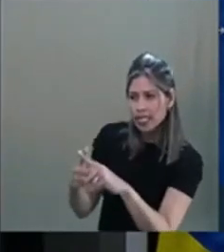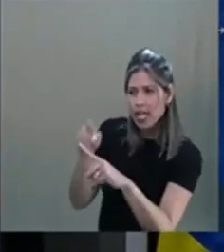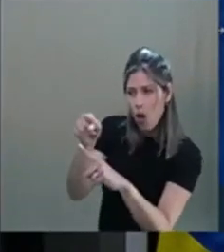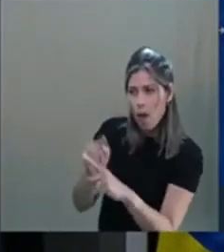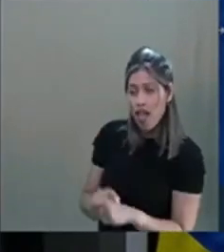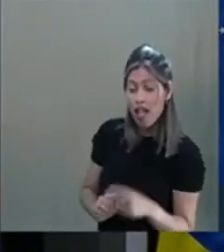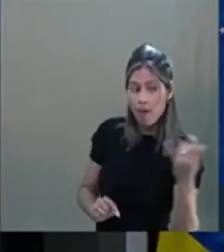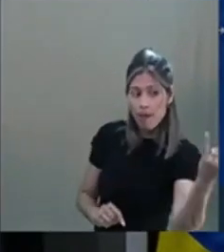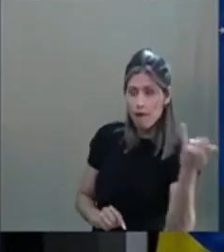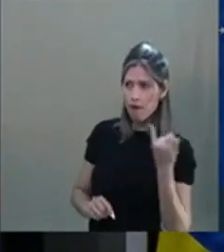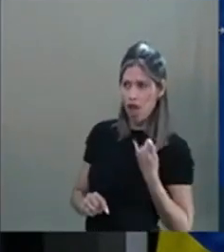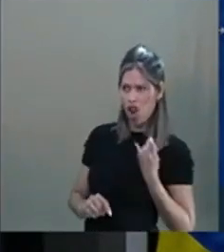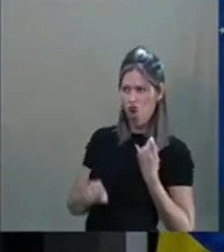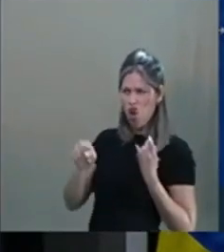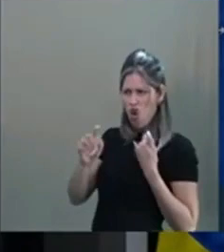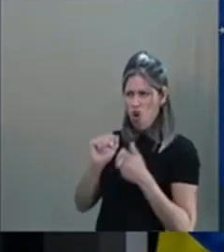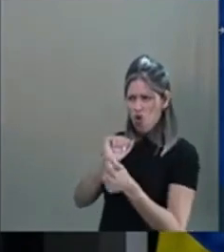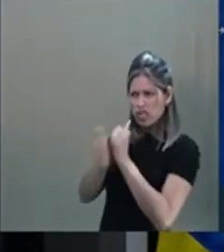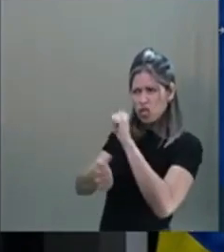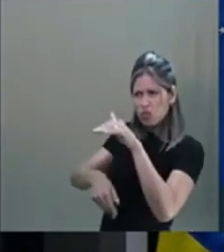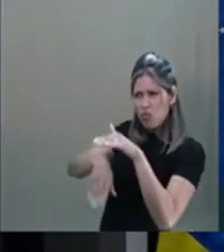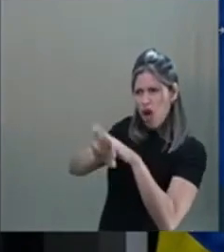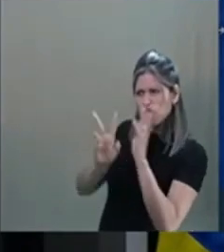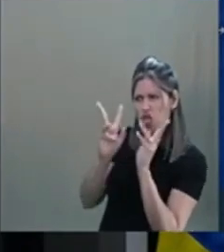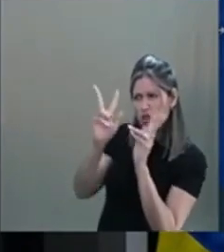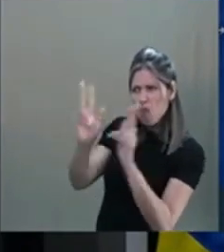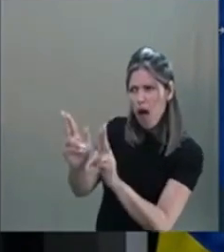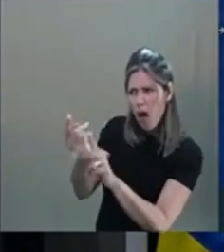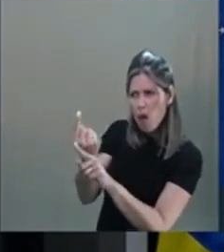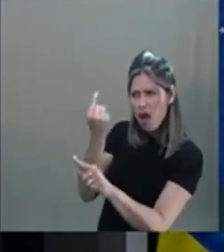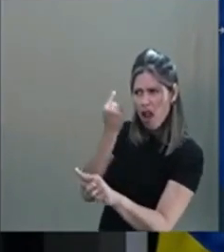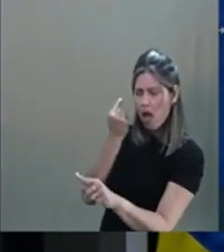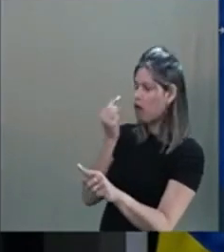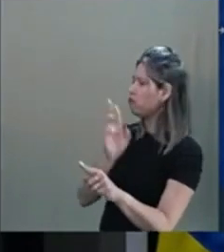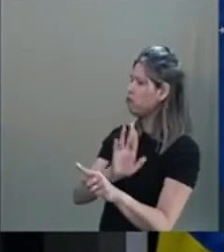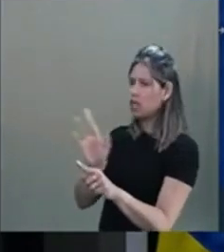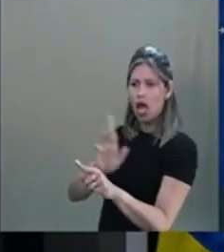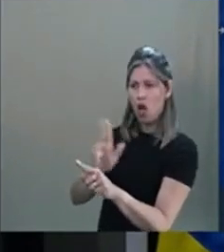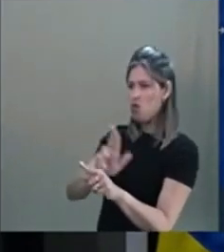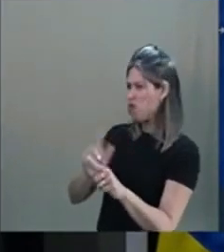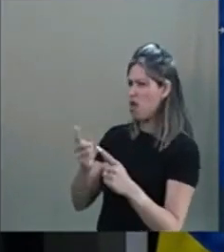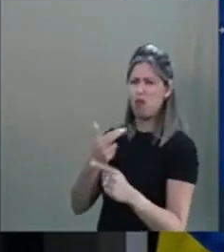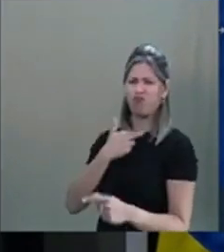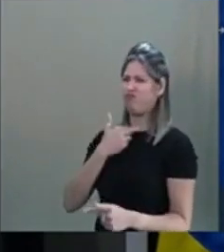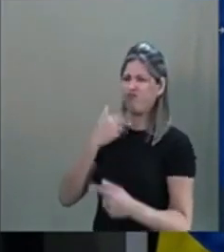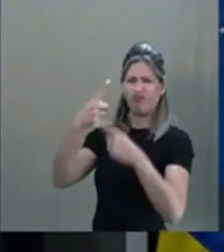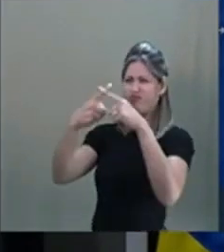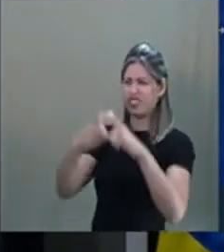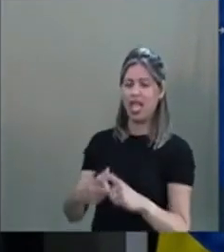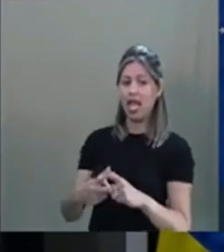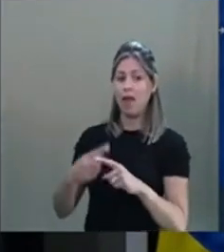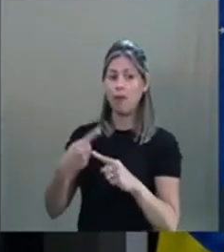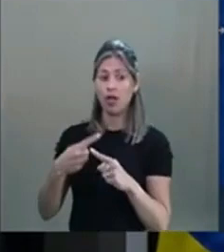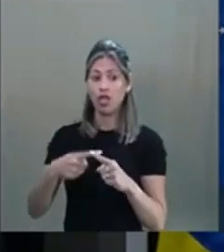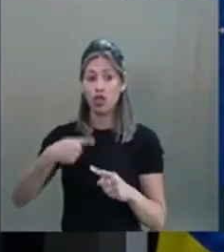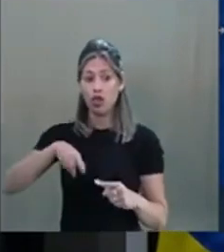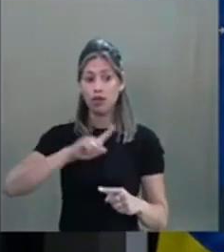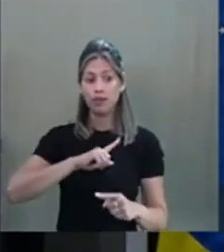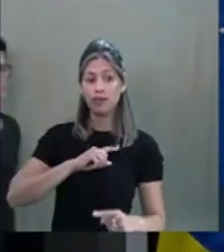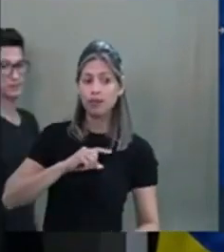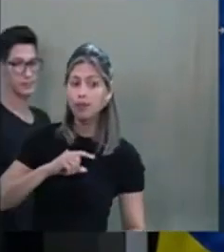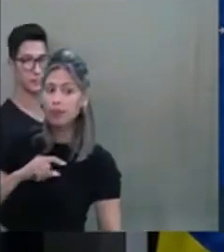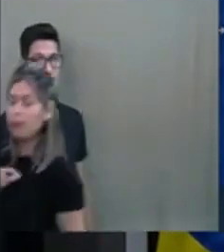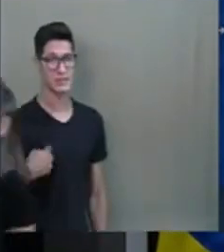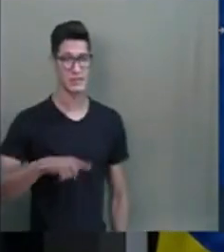o esporte não pode ser mais como é, porque não dá mais para competir. Porque, enquanto a gente compete,